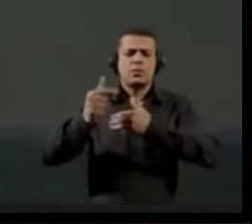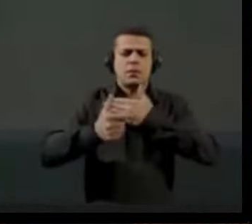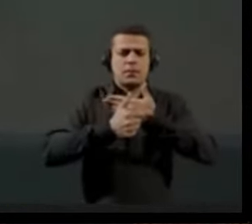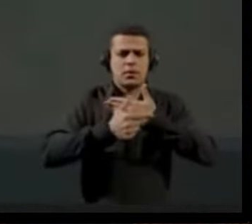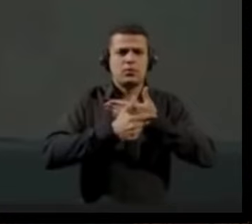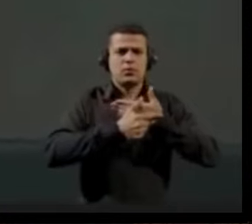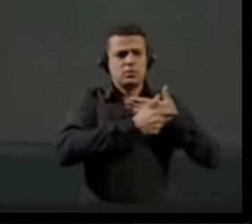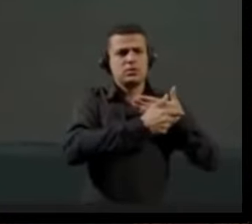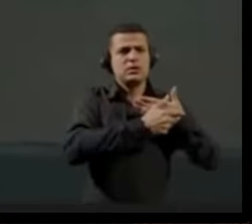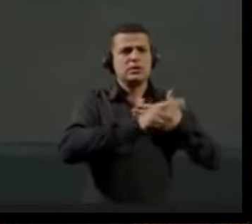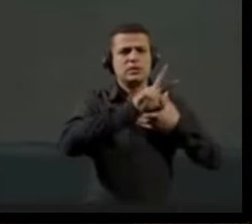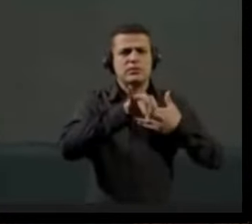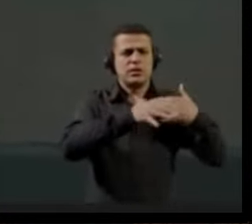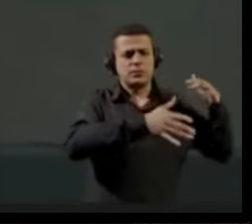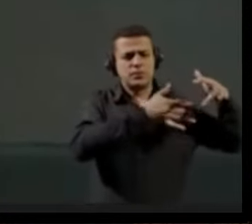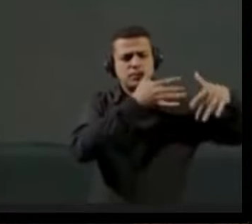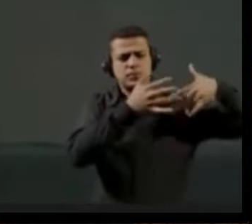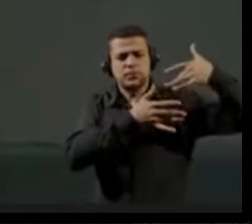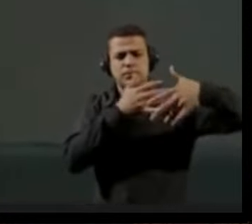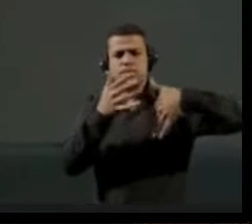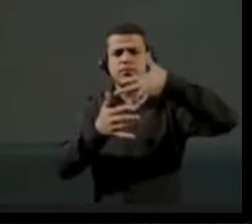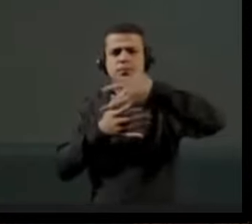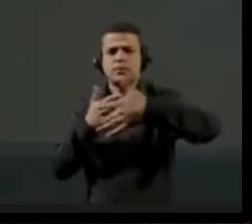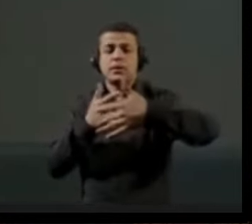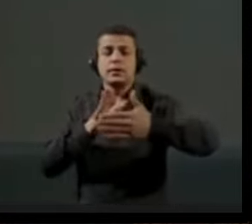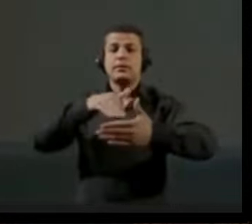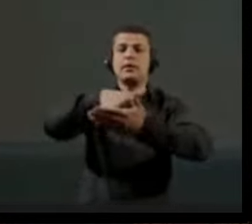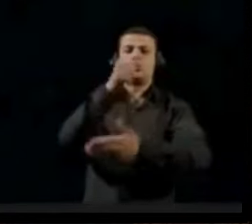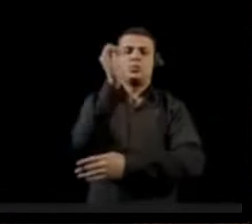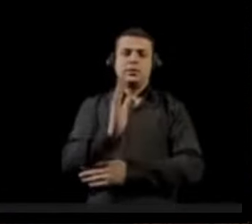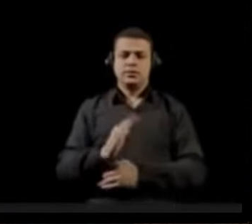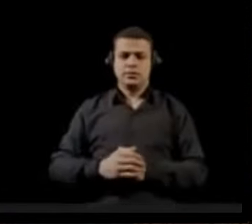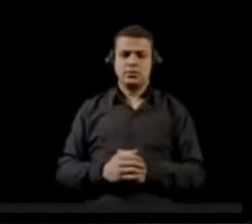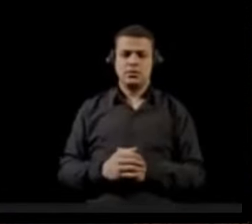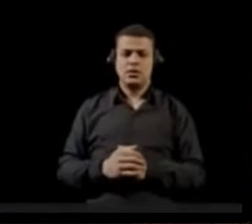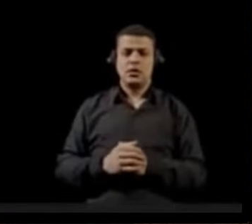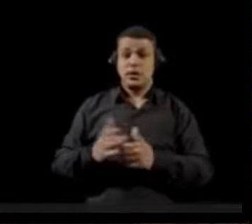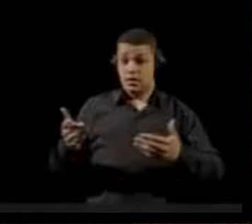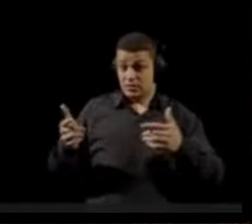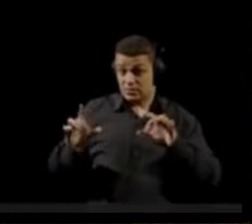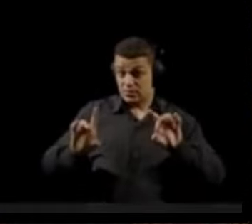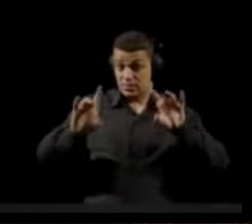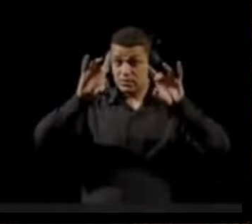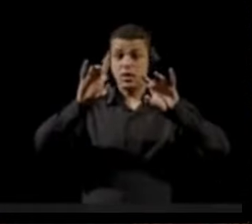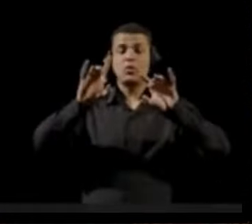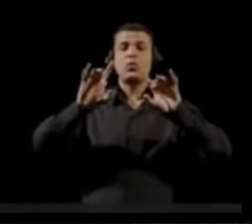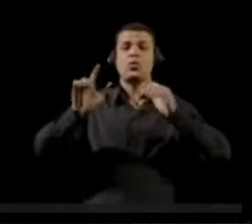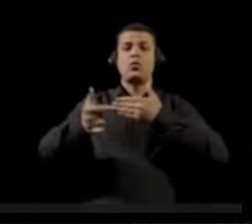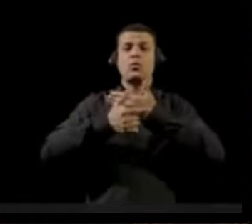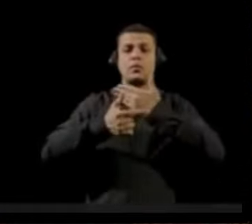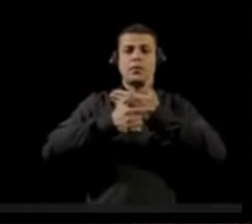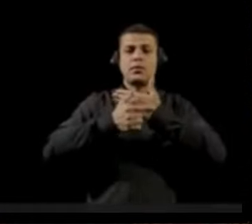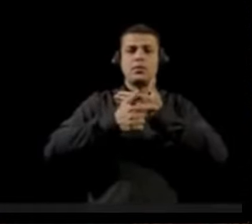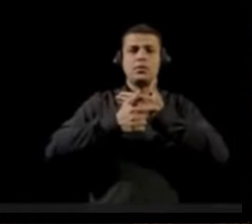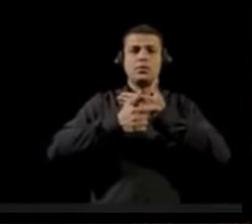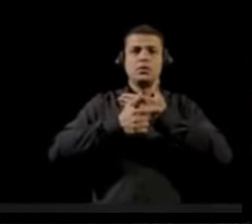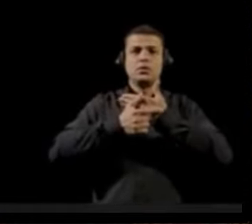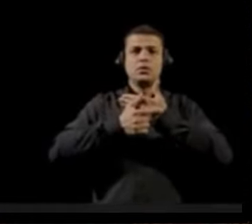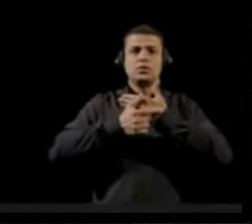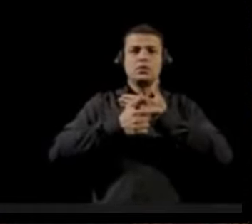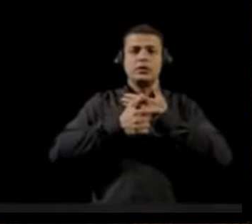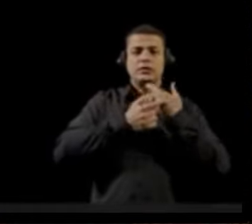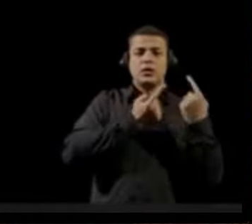ao longo desses últimos anos, em especial o papel que essas ONGs desempenharam para interferir